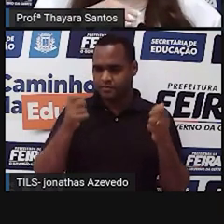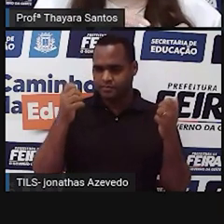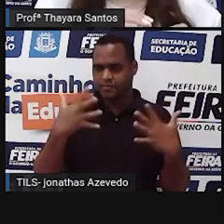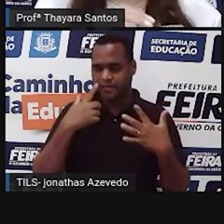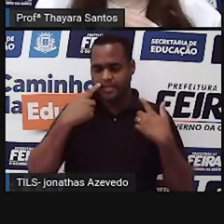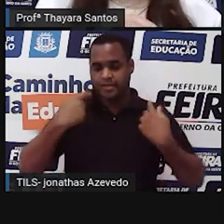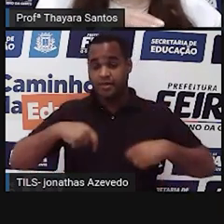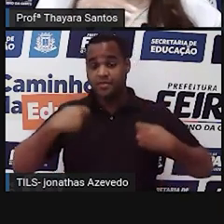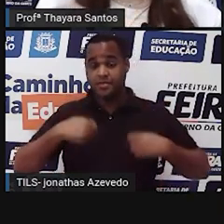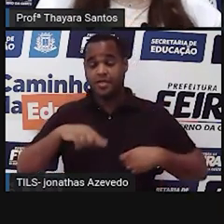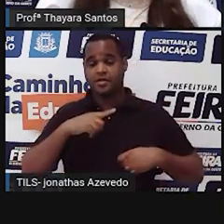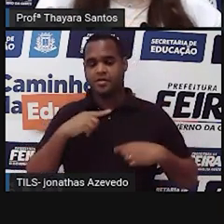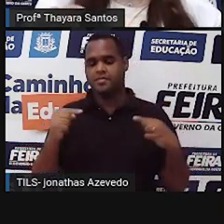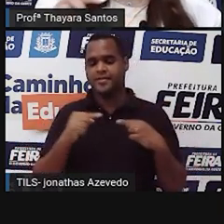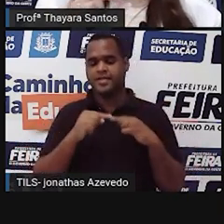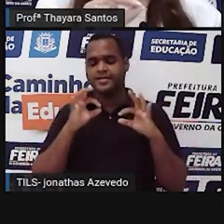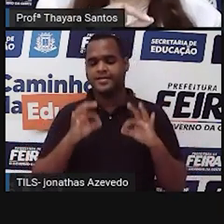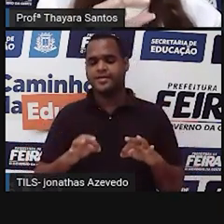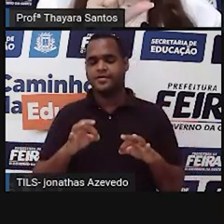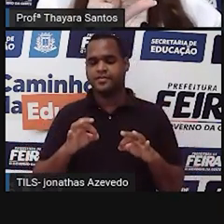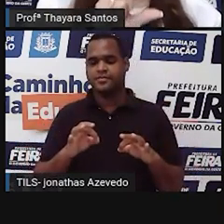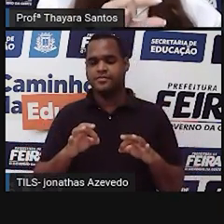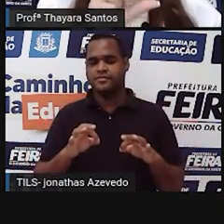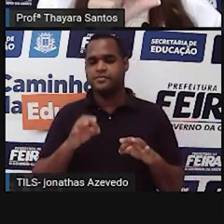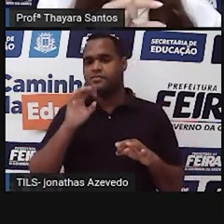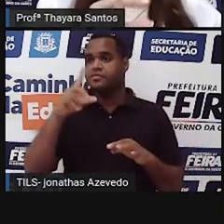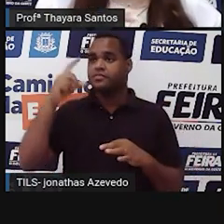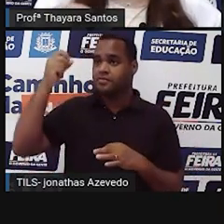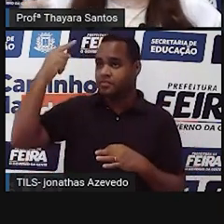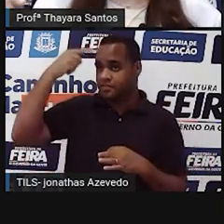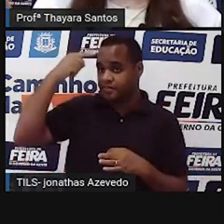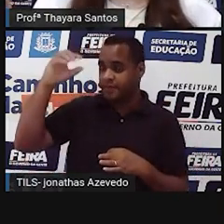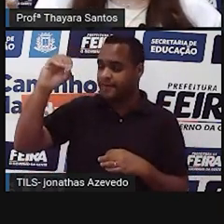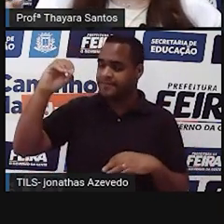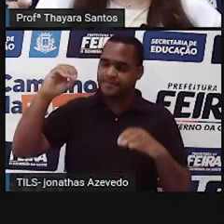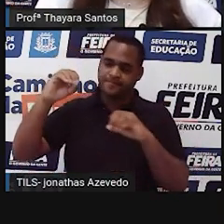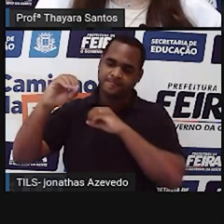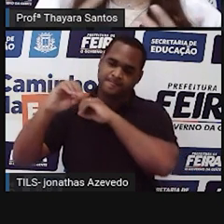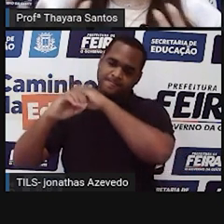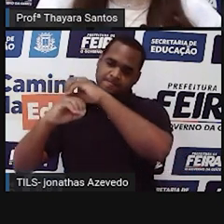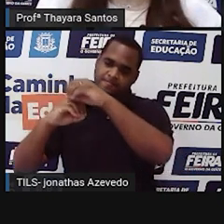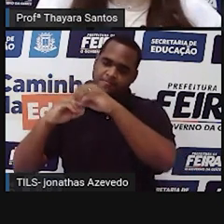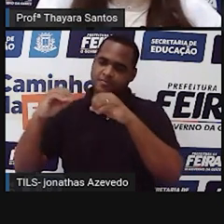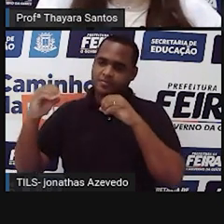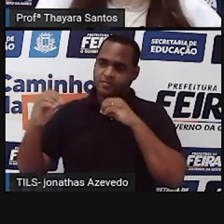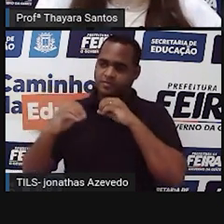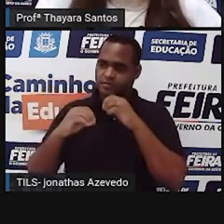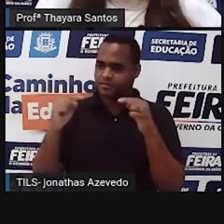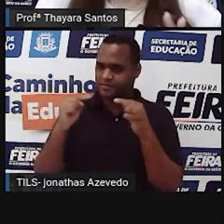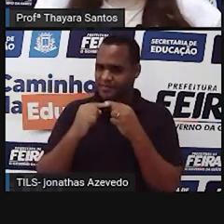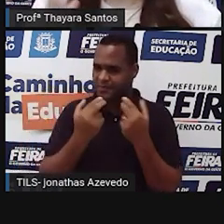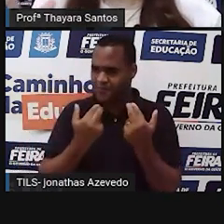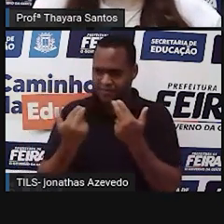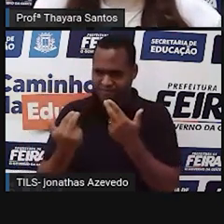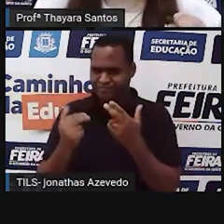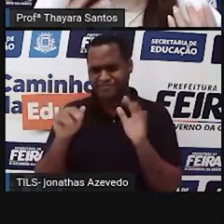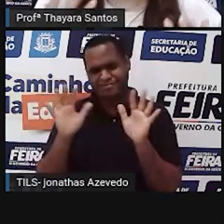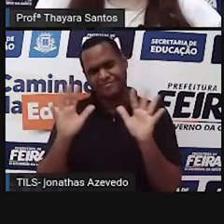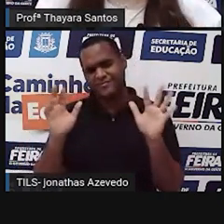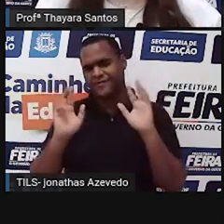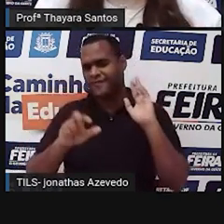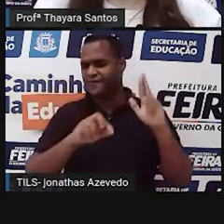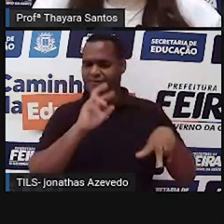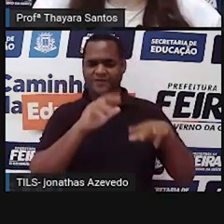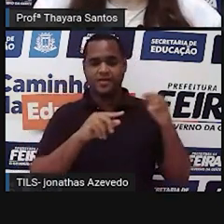precisariam que fosse um tempo fixo. E o tempo que o Sol leva para passar em cada uma das constelações não é o mesmo. Então, tem todas